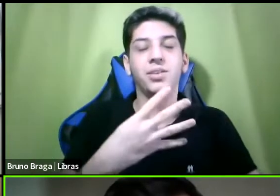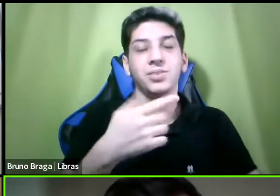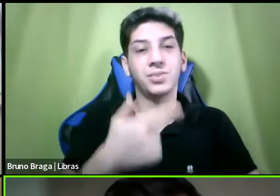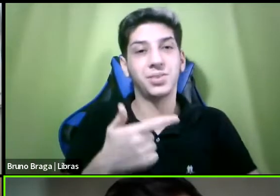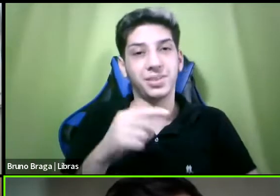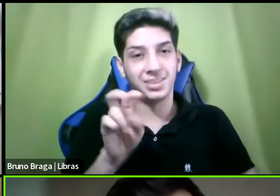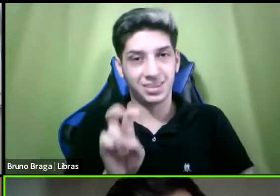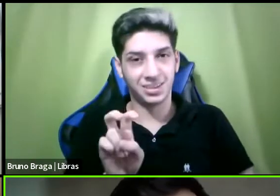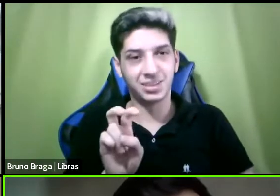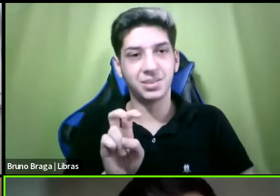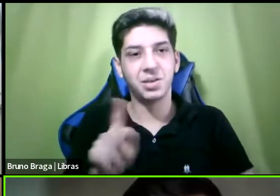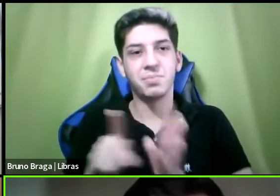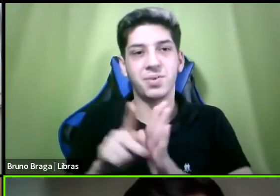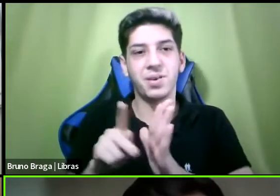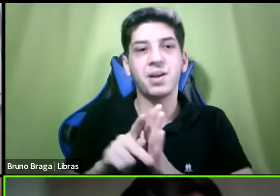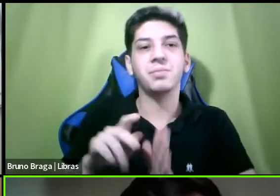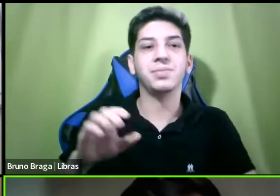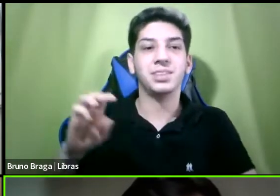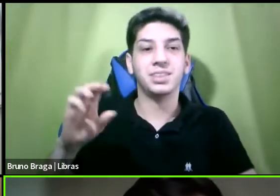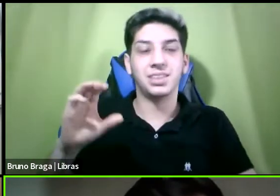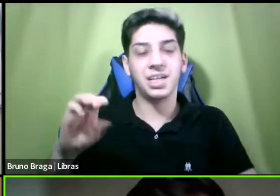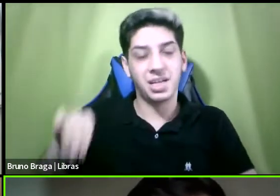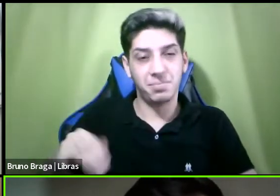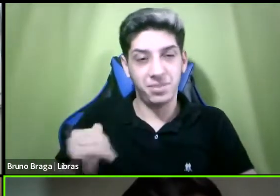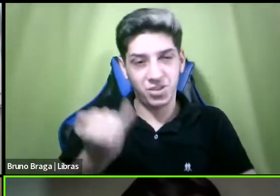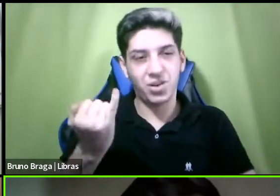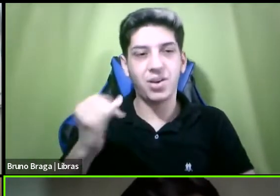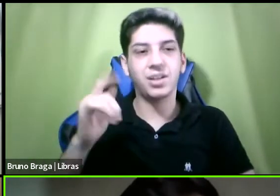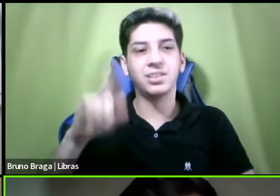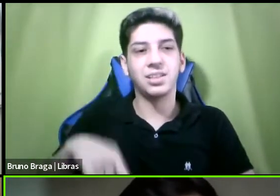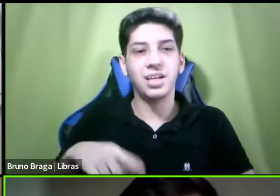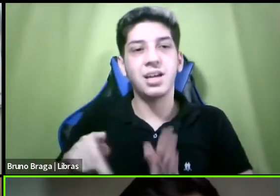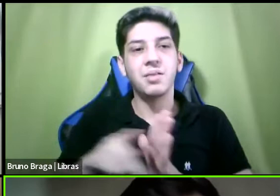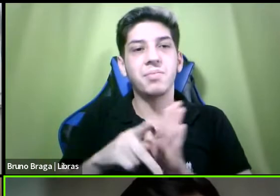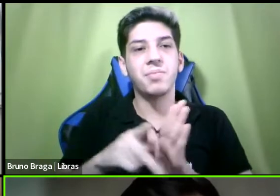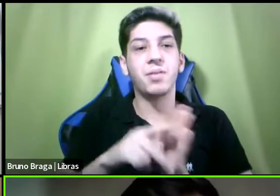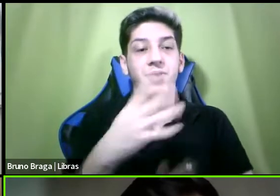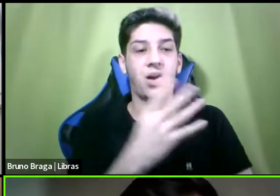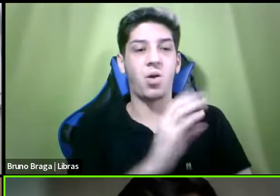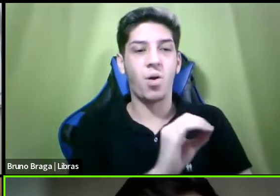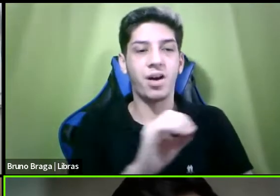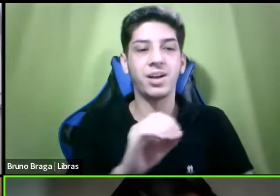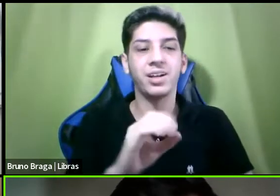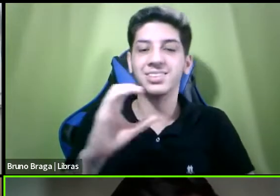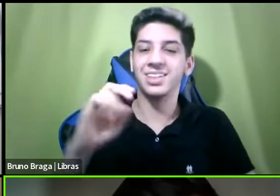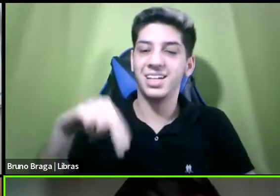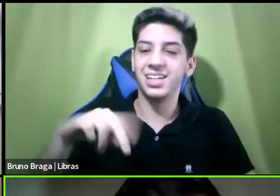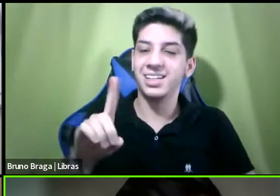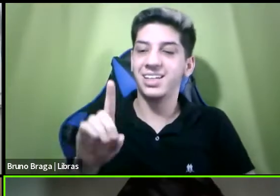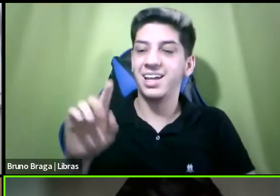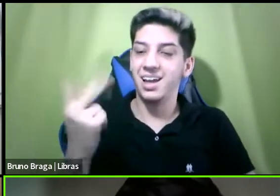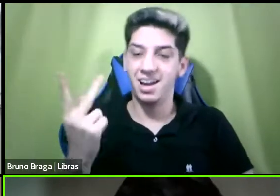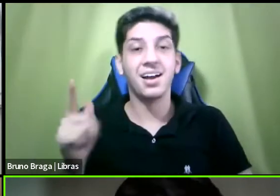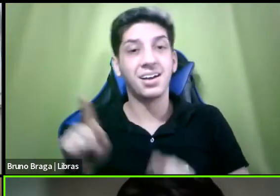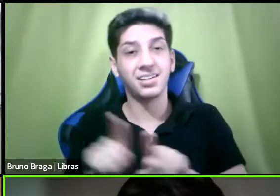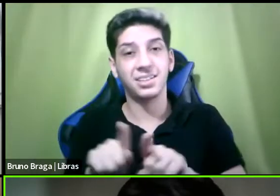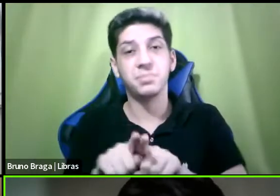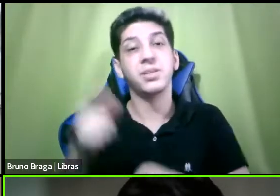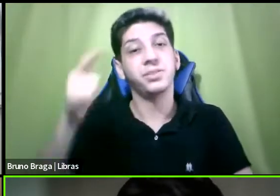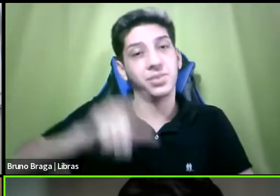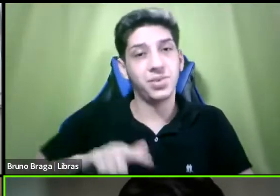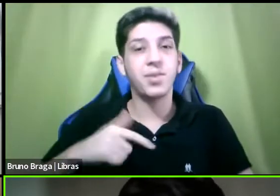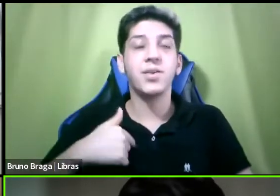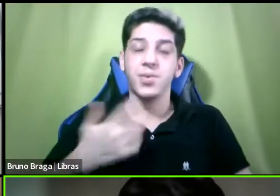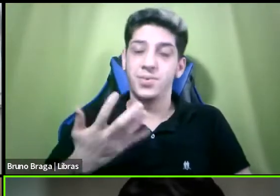do CNJ foi a resolução 40 do CNDH e aqui mais uma vez eu queria